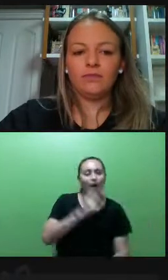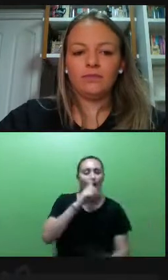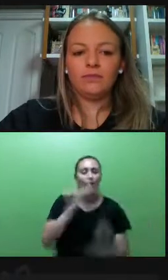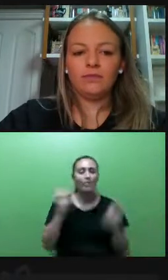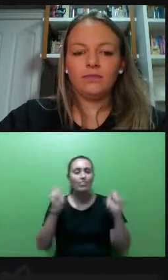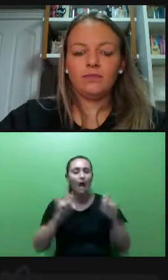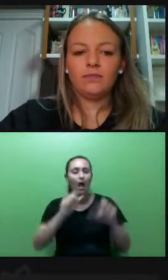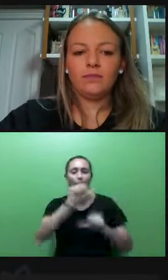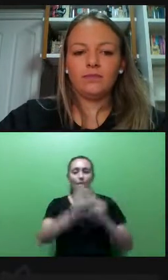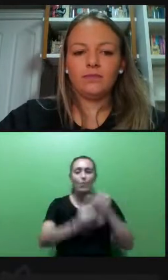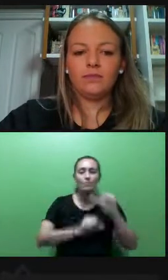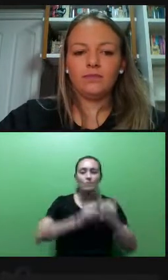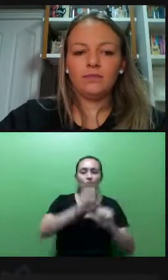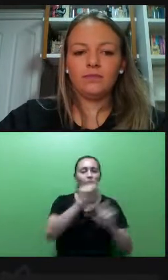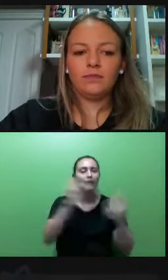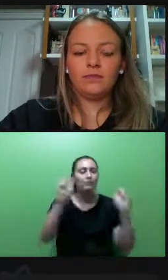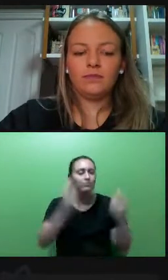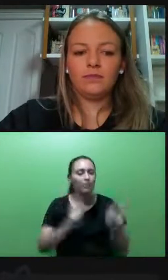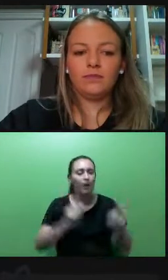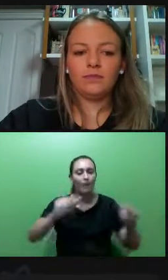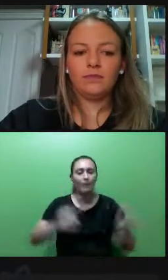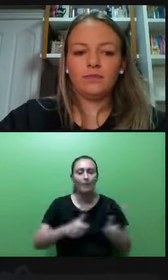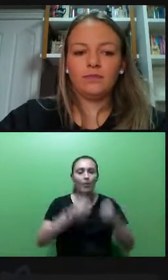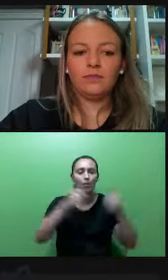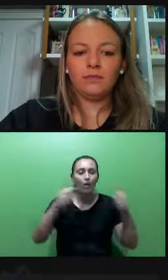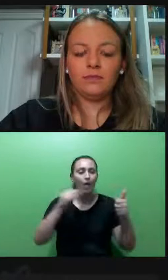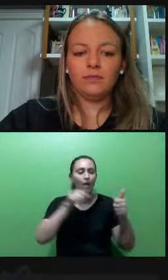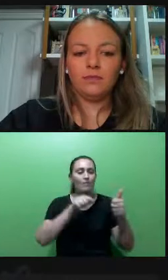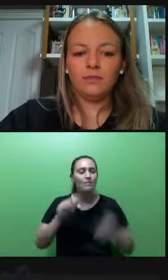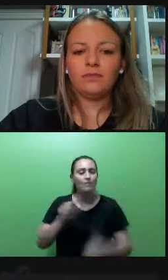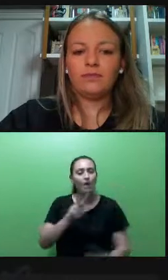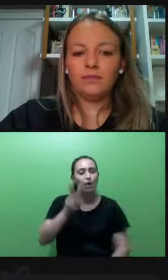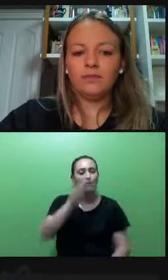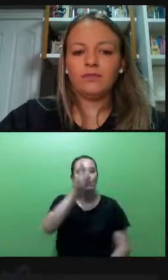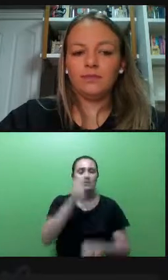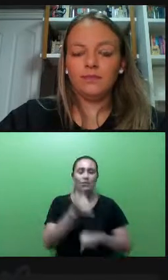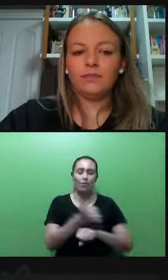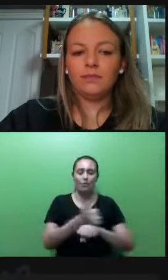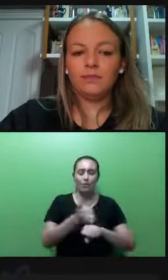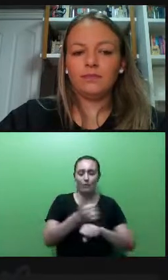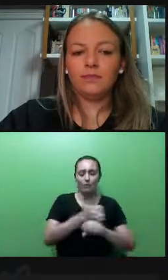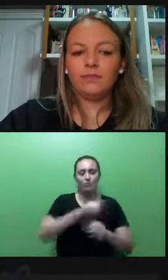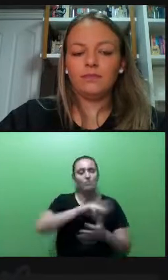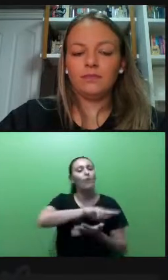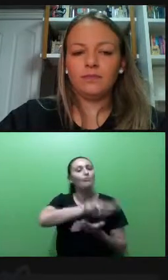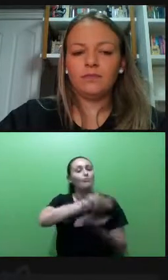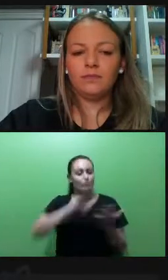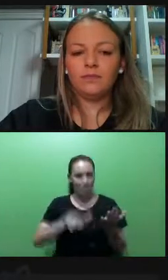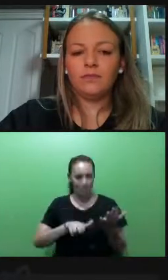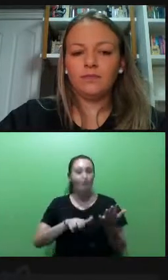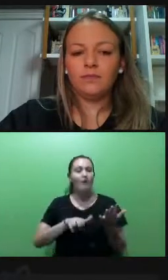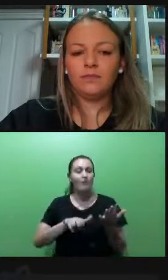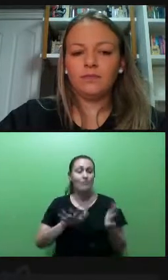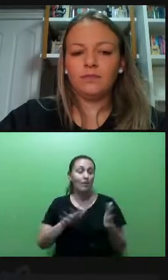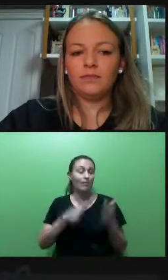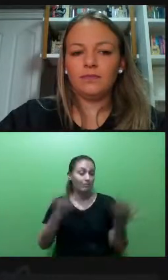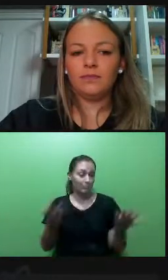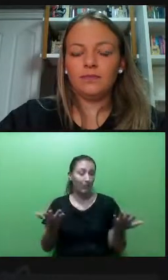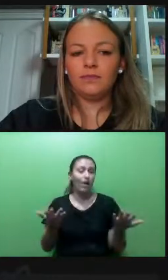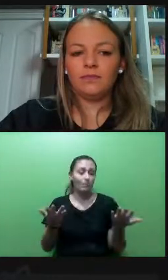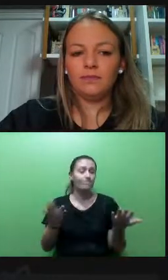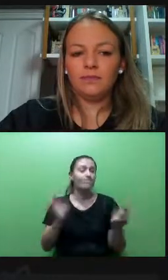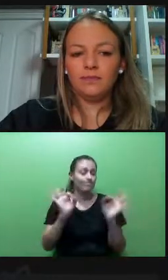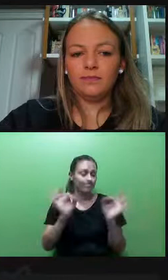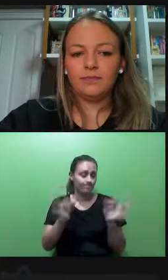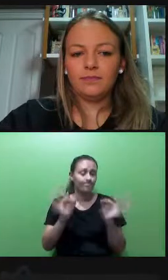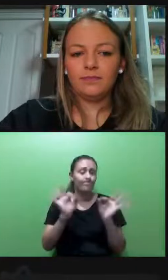melhorar para aumentar a valorização dos profissionais diversos. Então, é o que